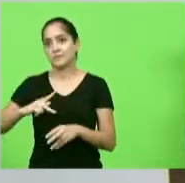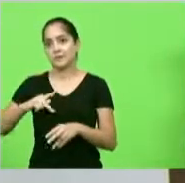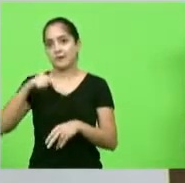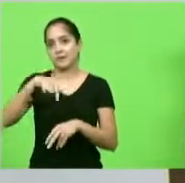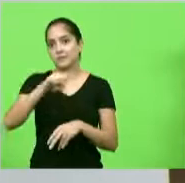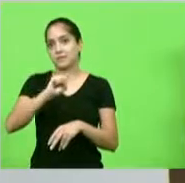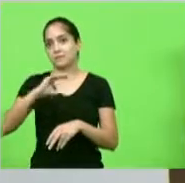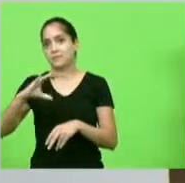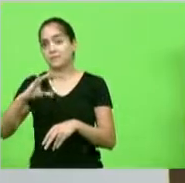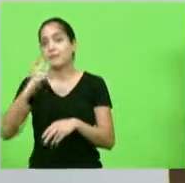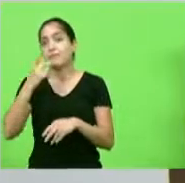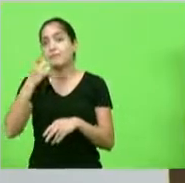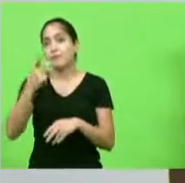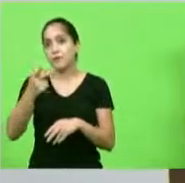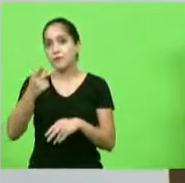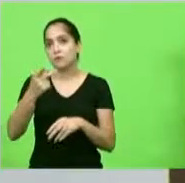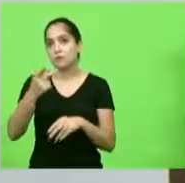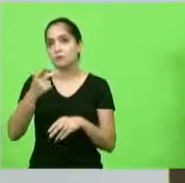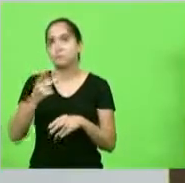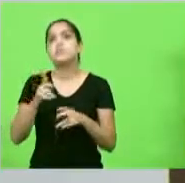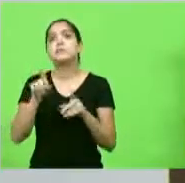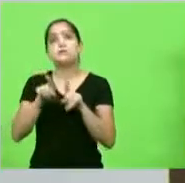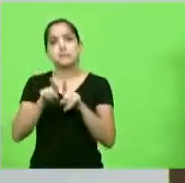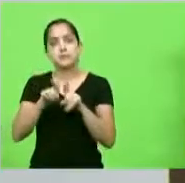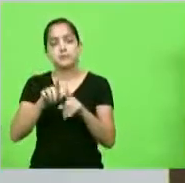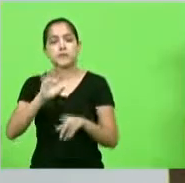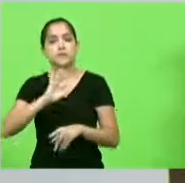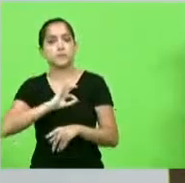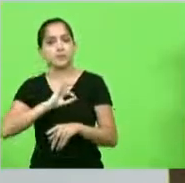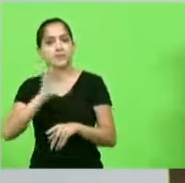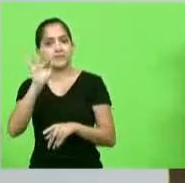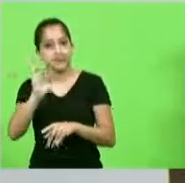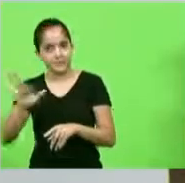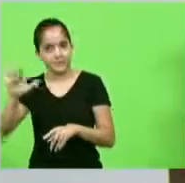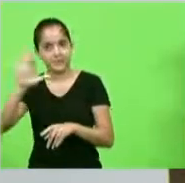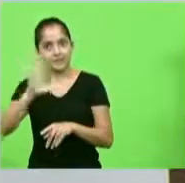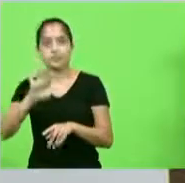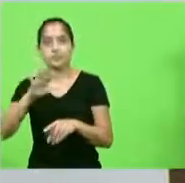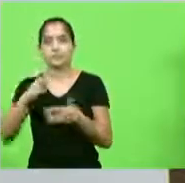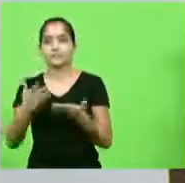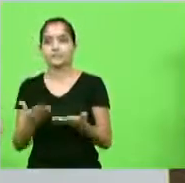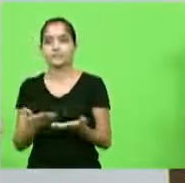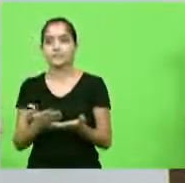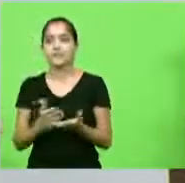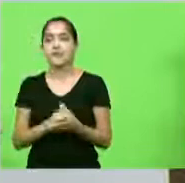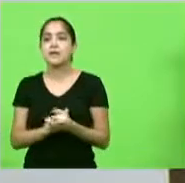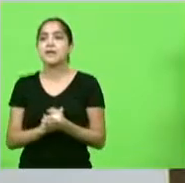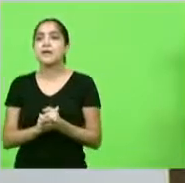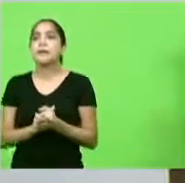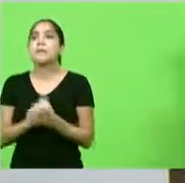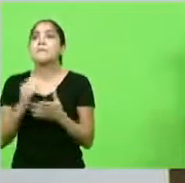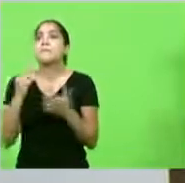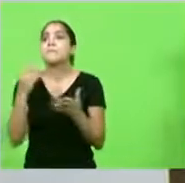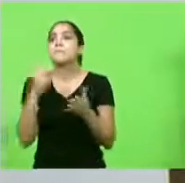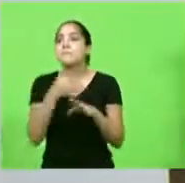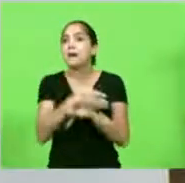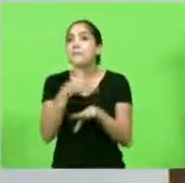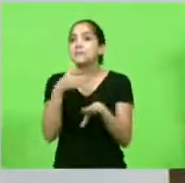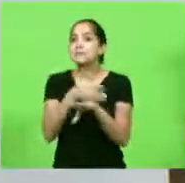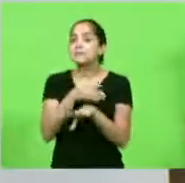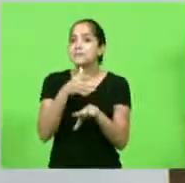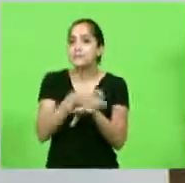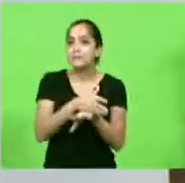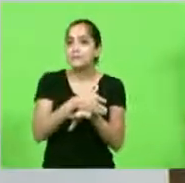de Santa Catarina falou, e o mesmo que a Polícia Federal falou, é da participação do